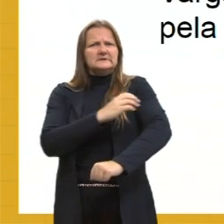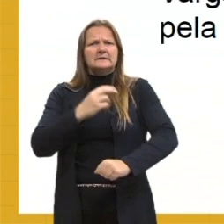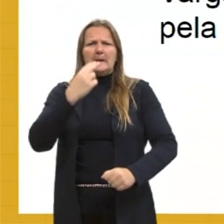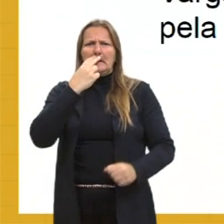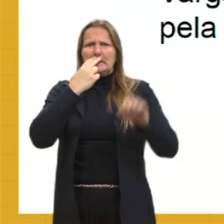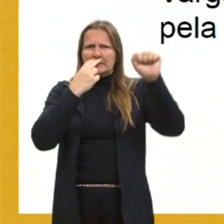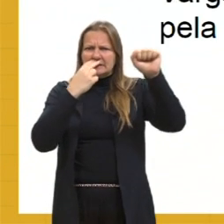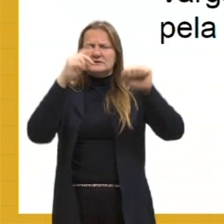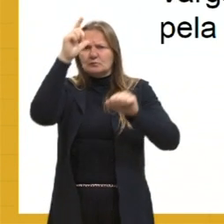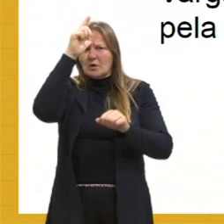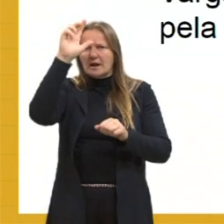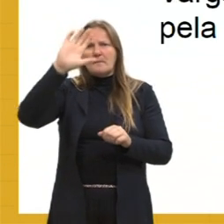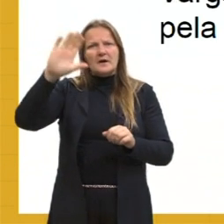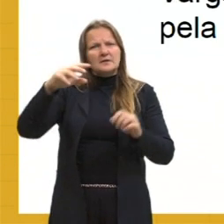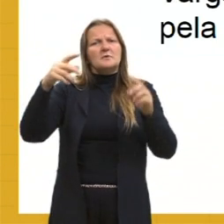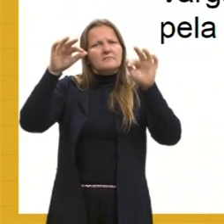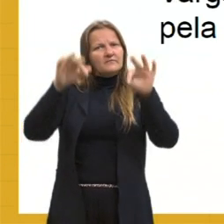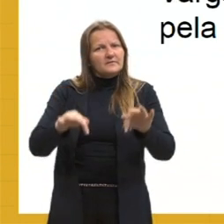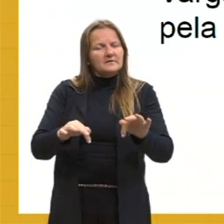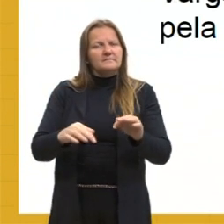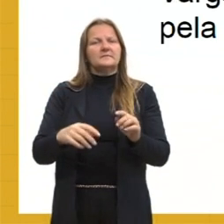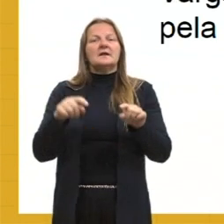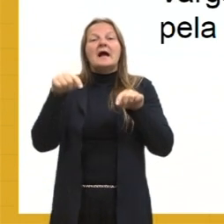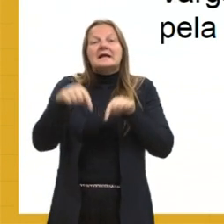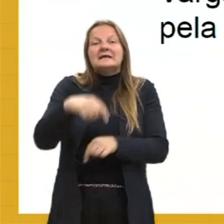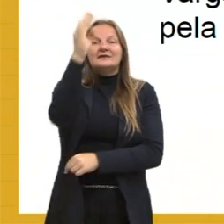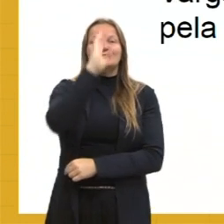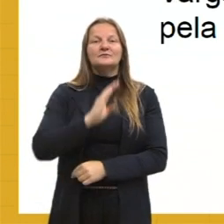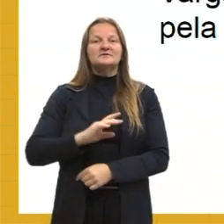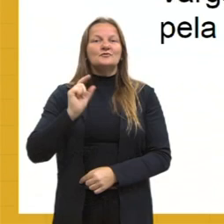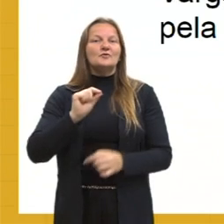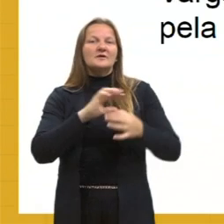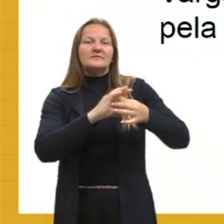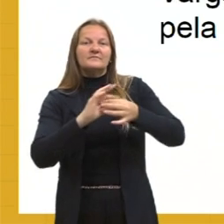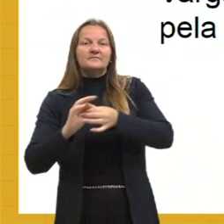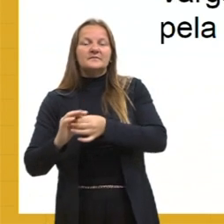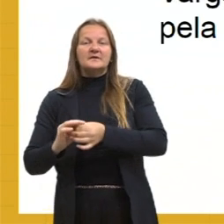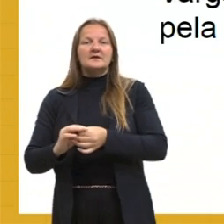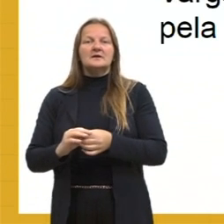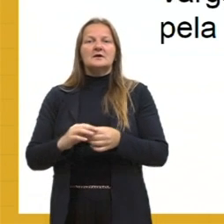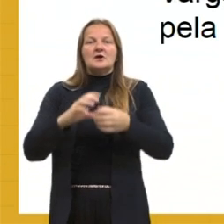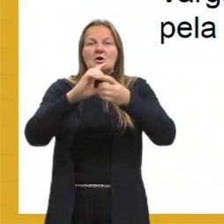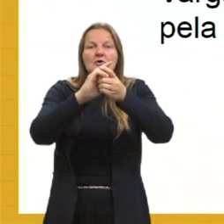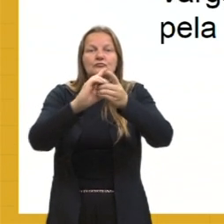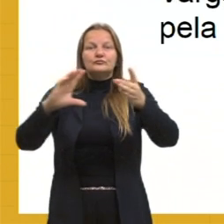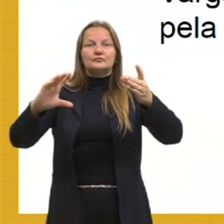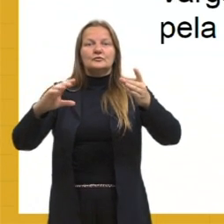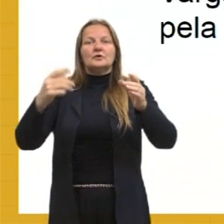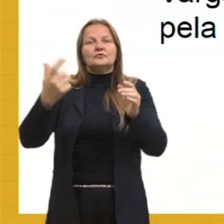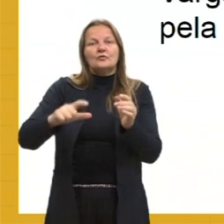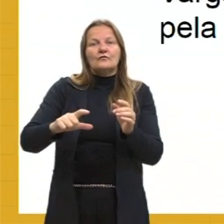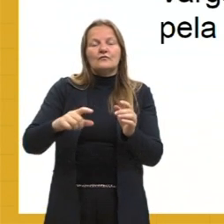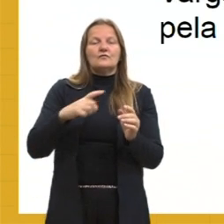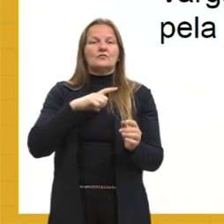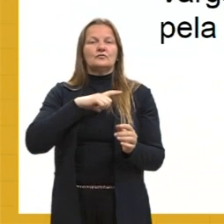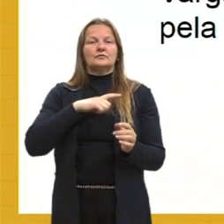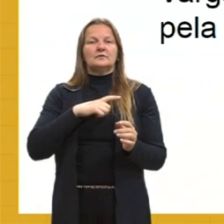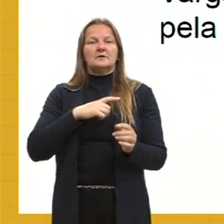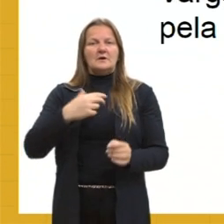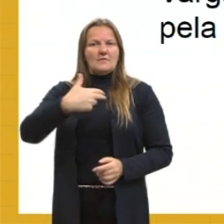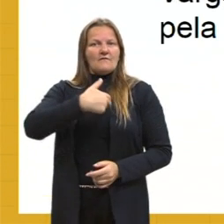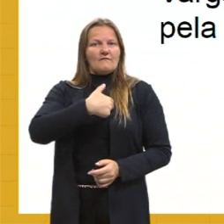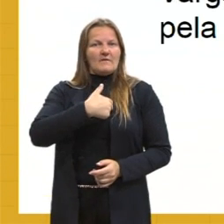Brasil, foi um período da redemocratização do país e da Era Vargas, né? Então, gente tem Getúlio Vargas no poder e essa